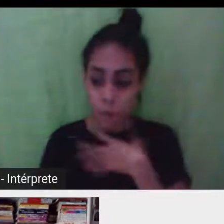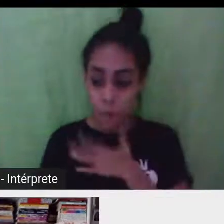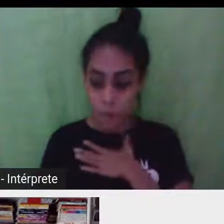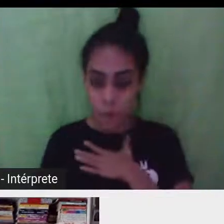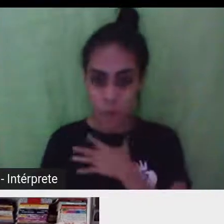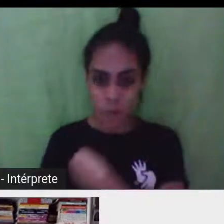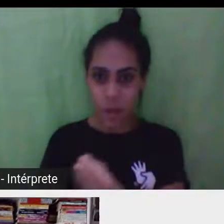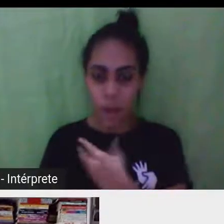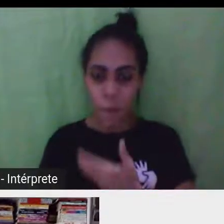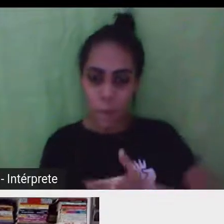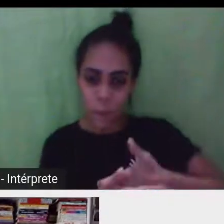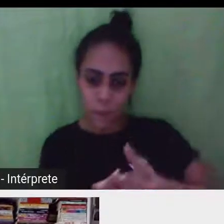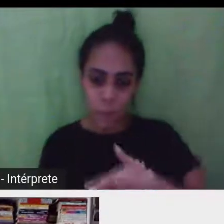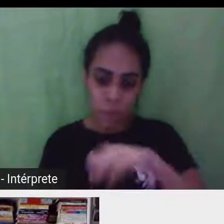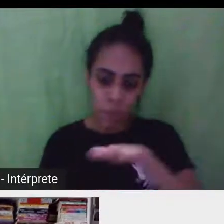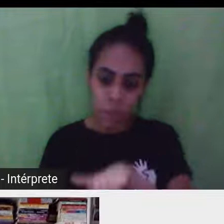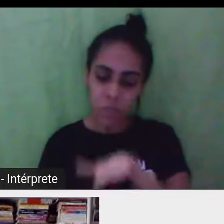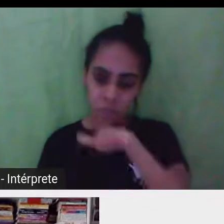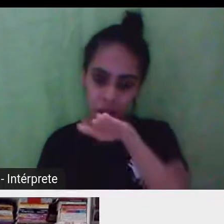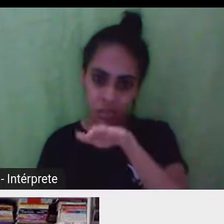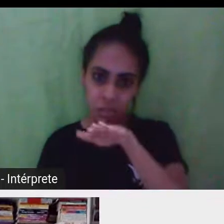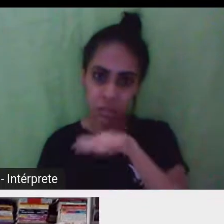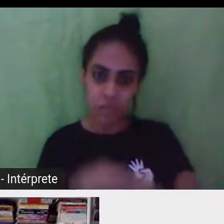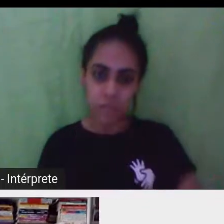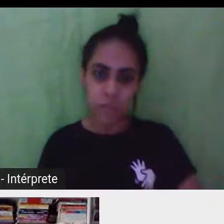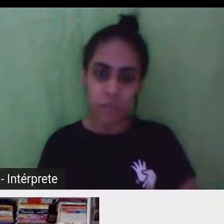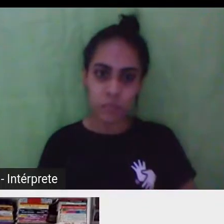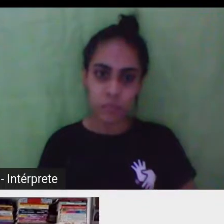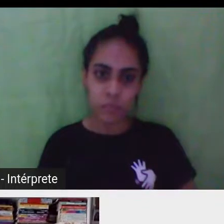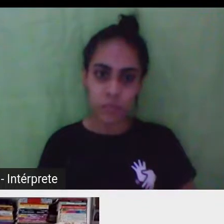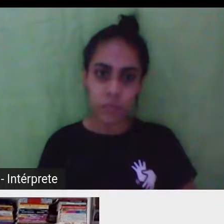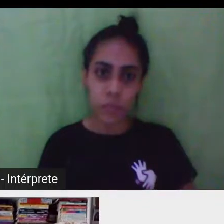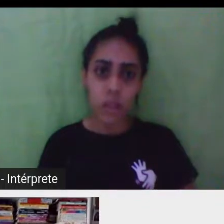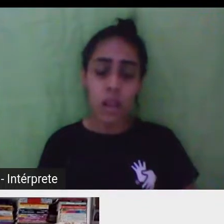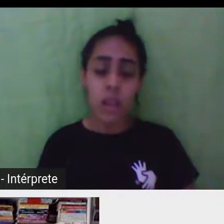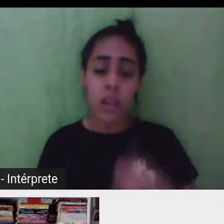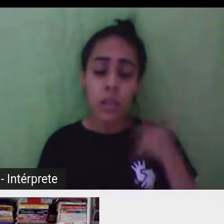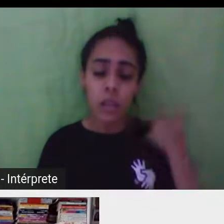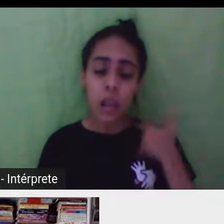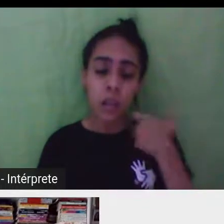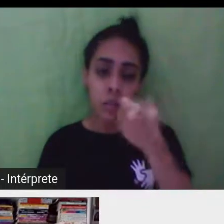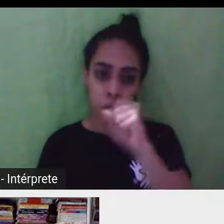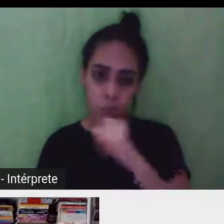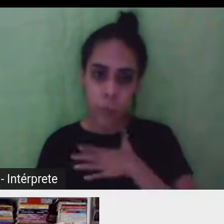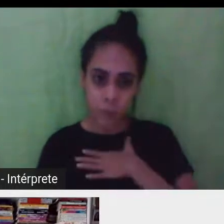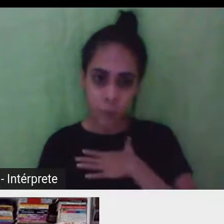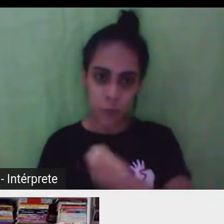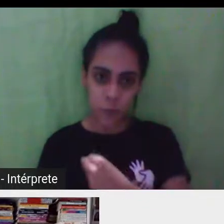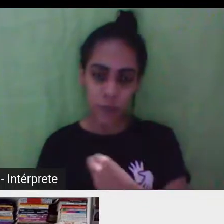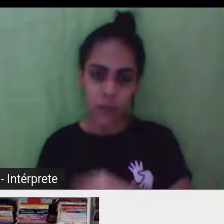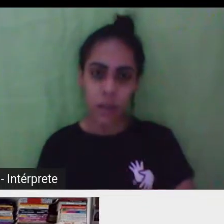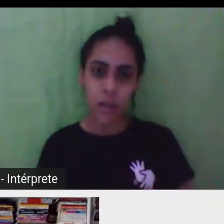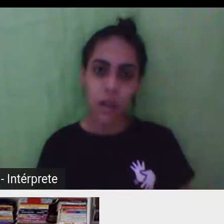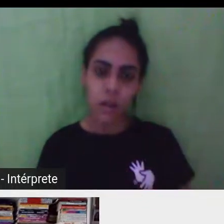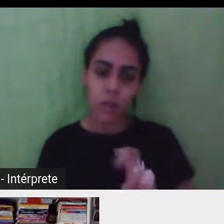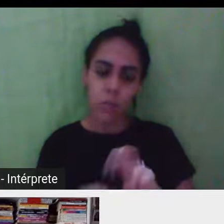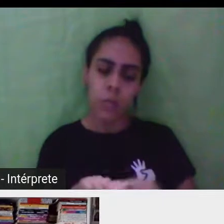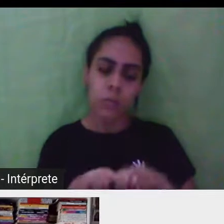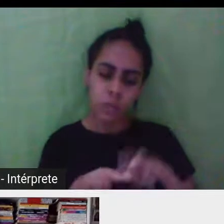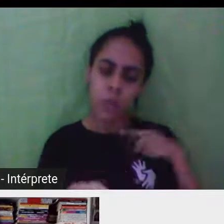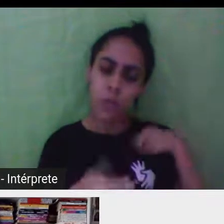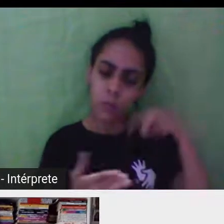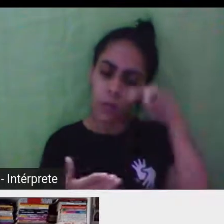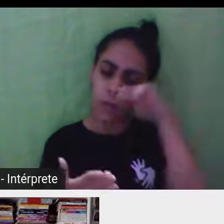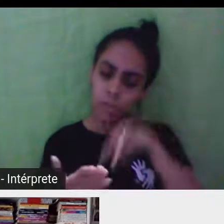né, eu adia a maternidade e a minha filha tem oito anos. Então, é interessante